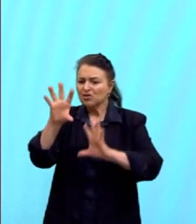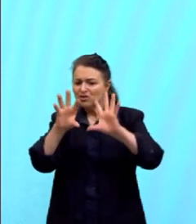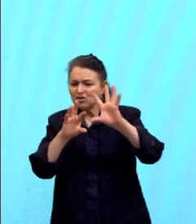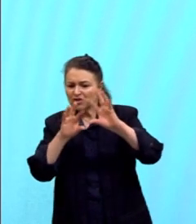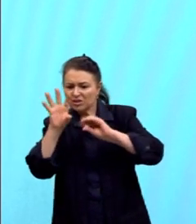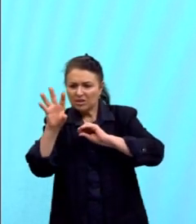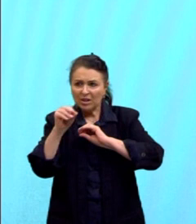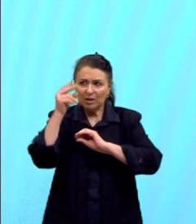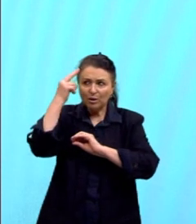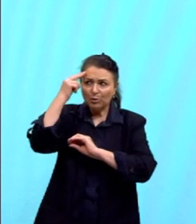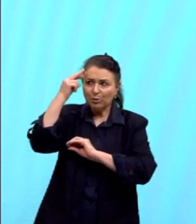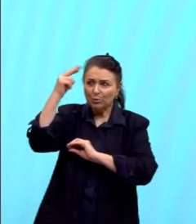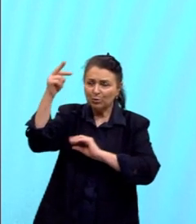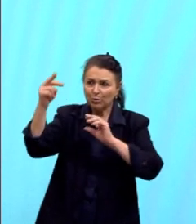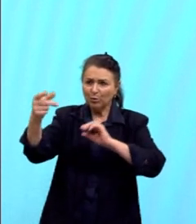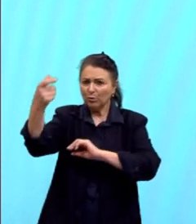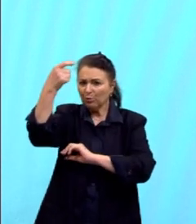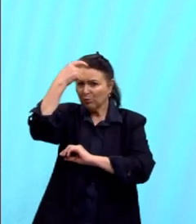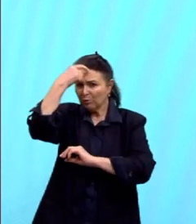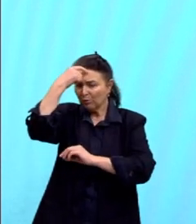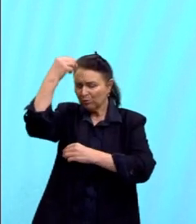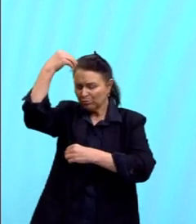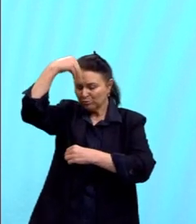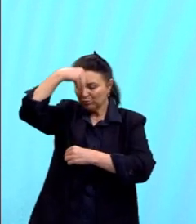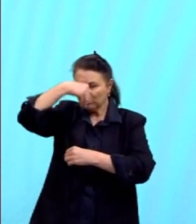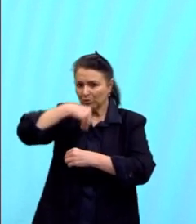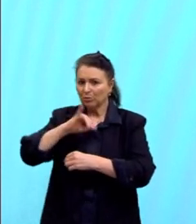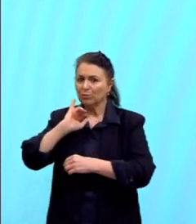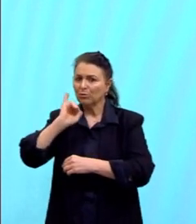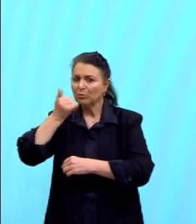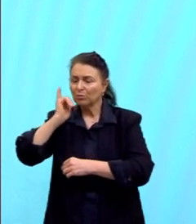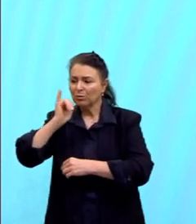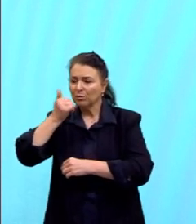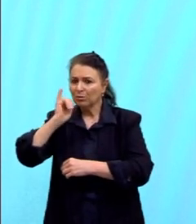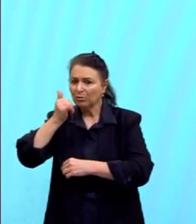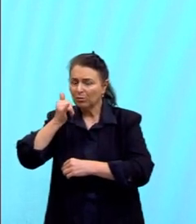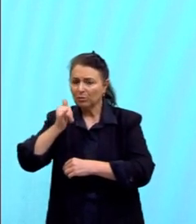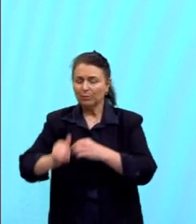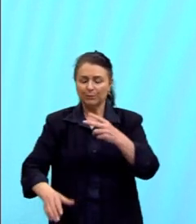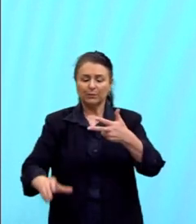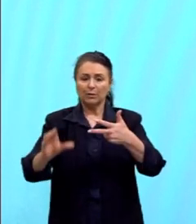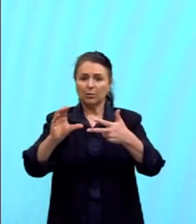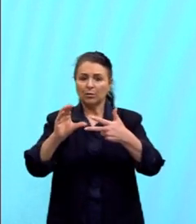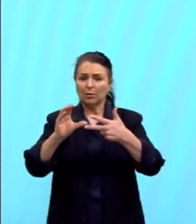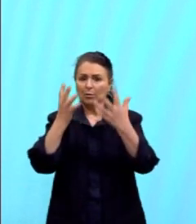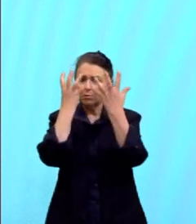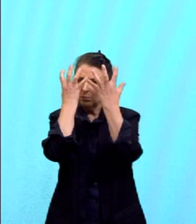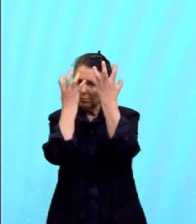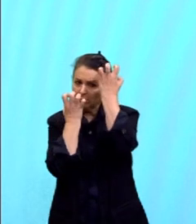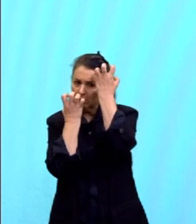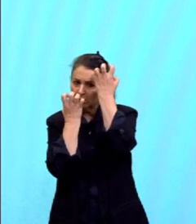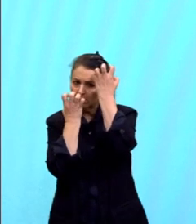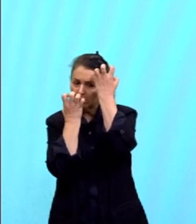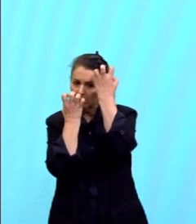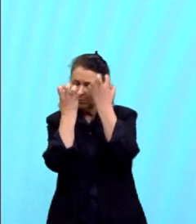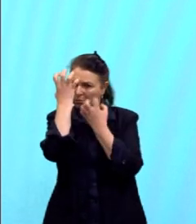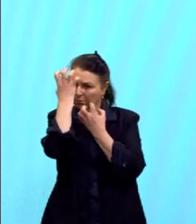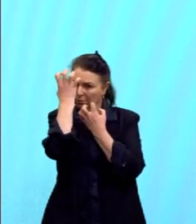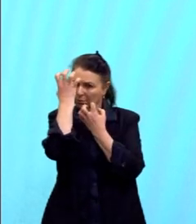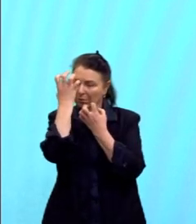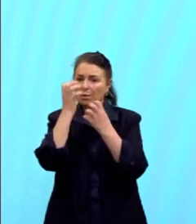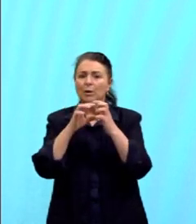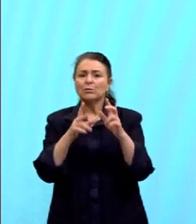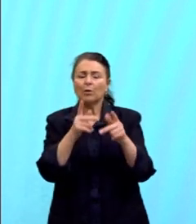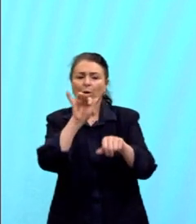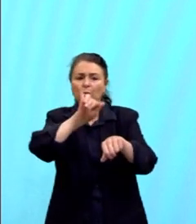ou do inconsciente do narrador. Alternativa C, cubismo? Já que somente parte dos